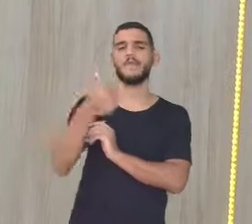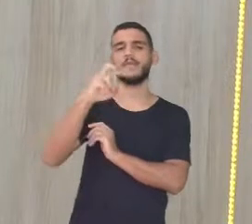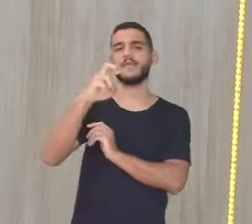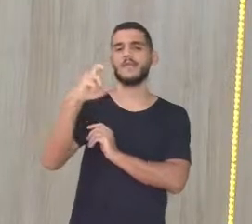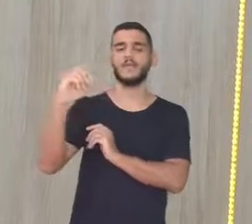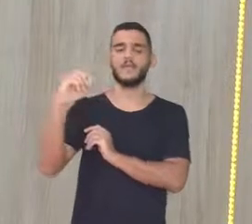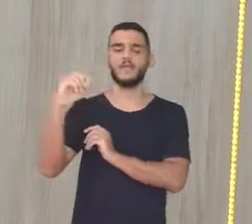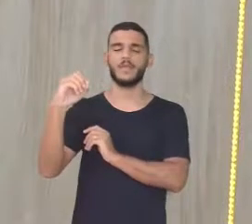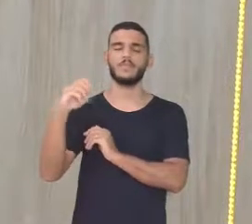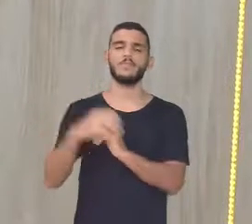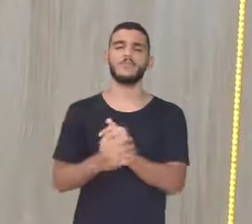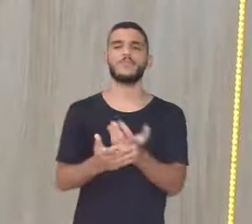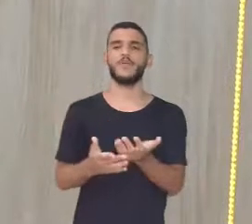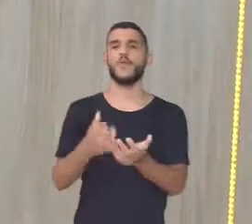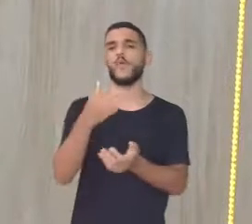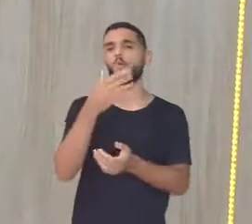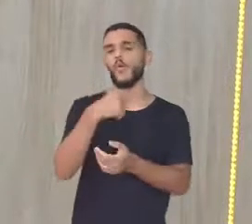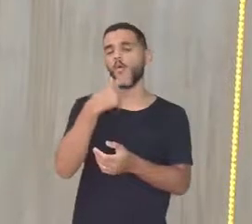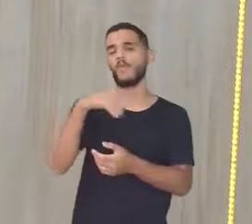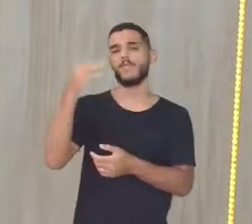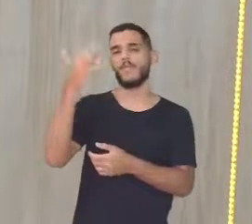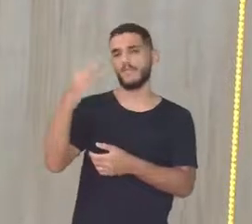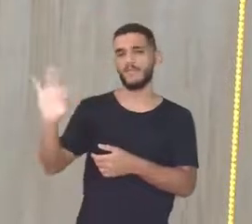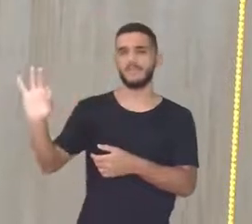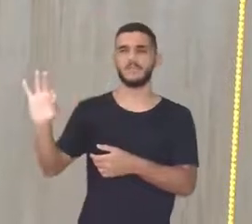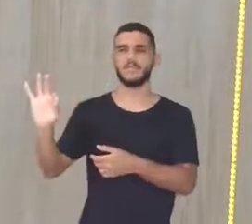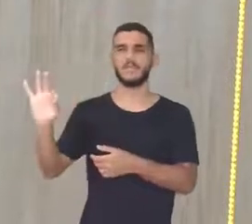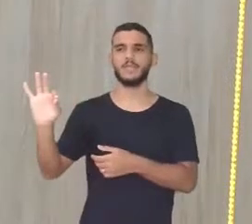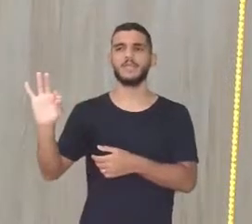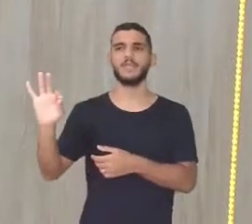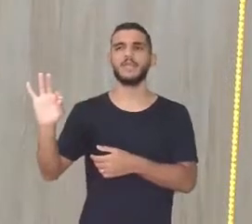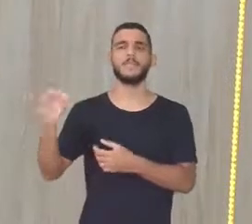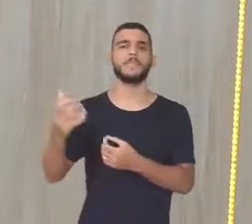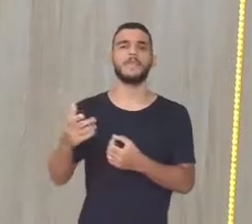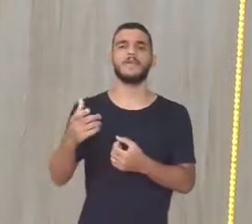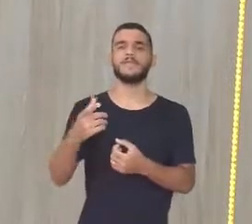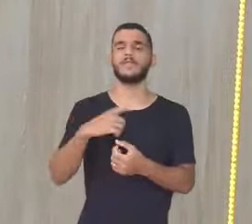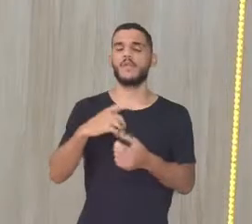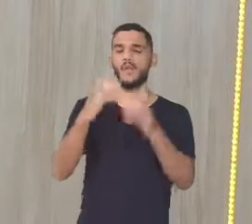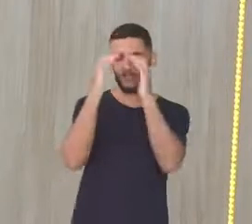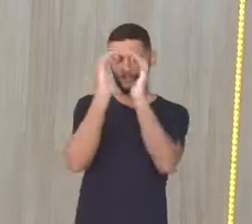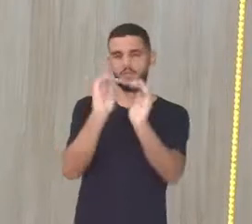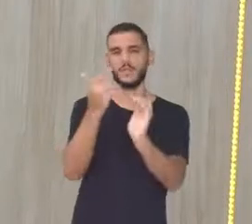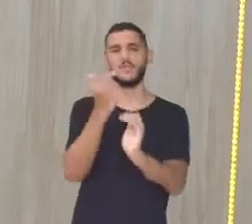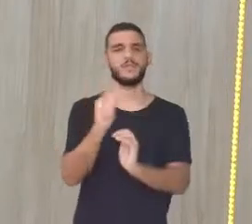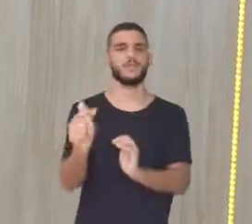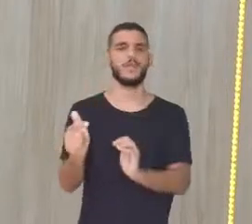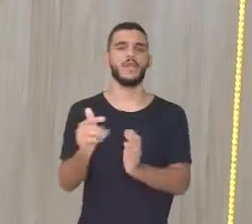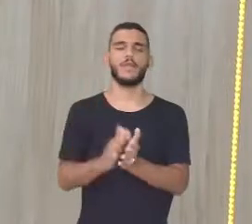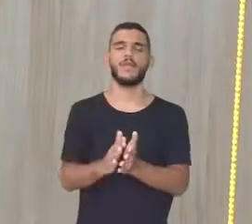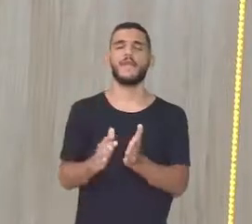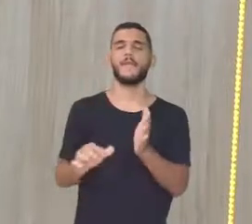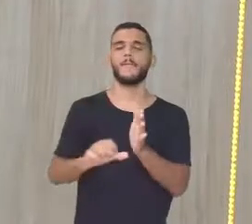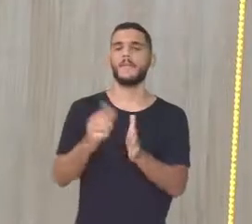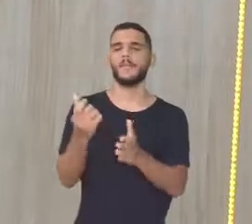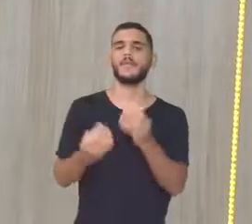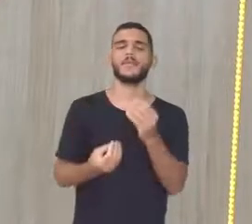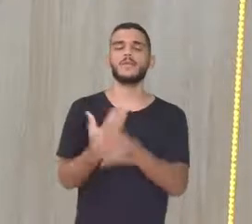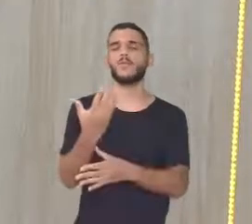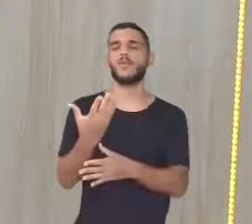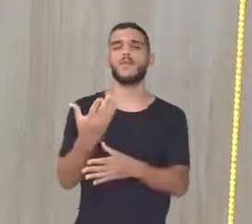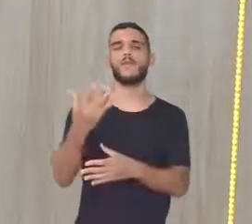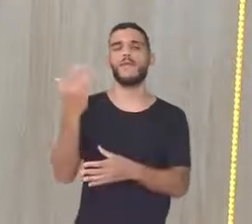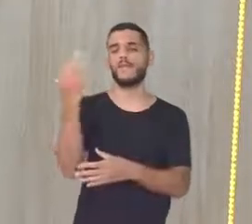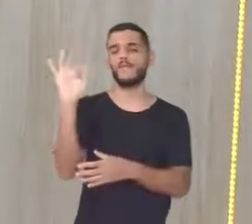Os franceses Não respeitaram o tratado Vieram e fundaram Duas colônias aqui No Rio de Janeiro A primeira França Antártica Com o Villegayon